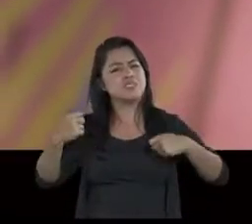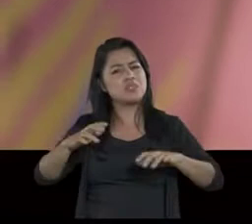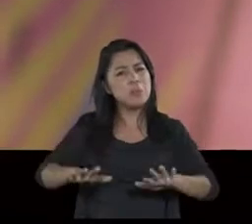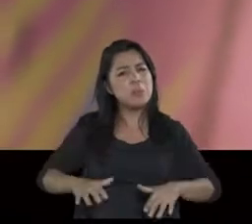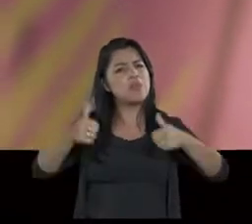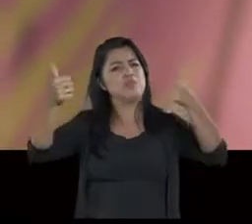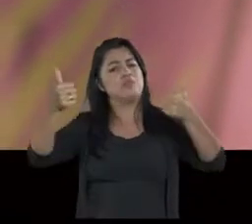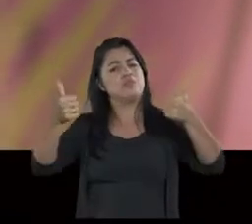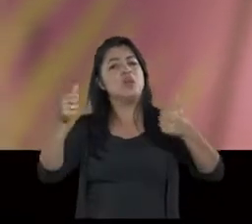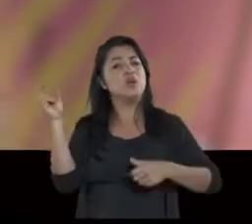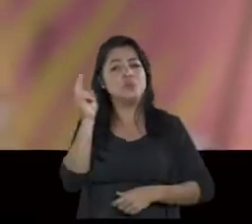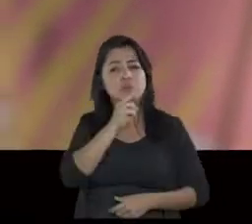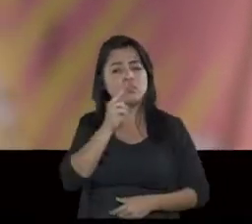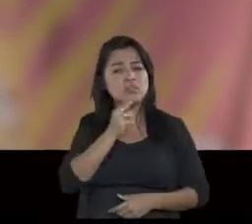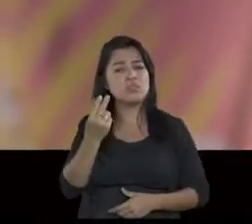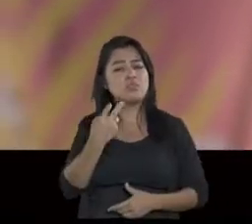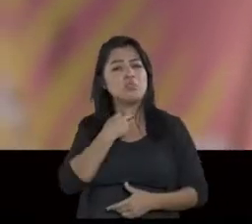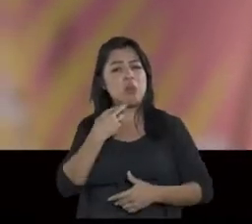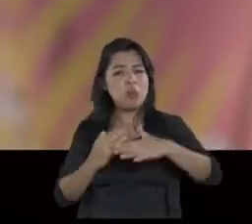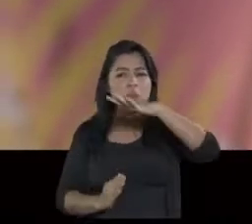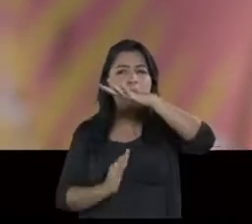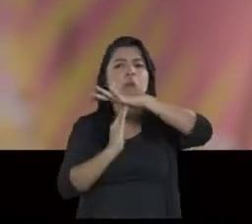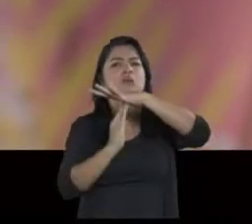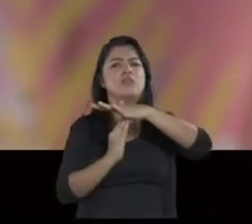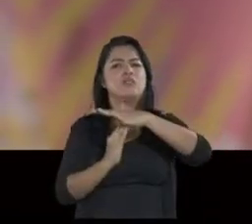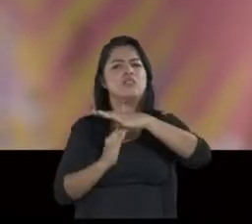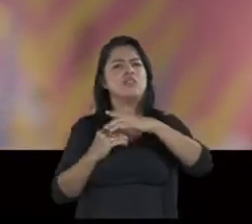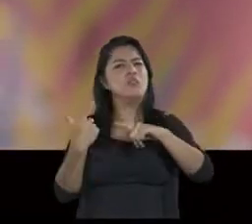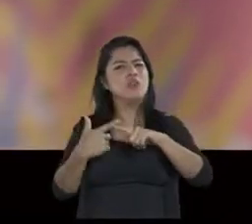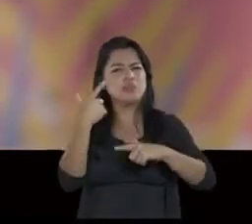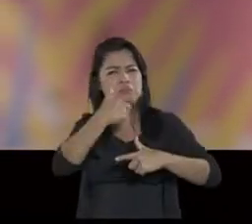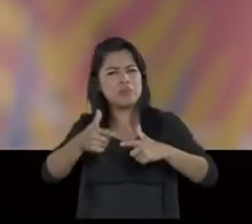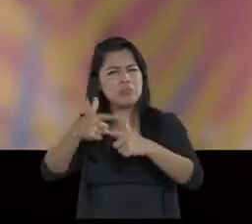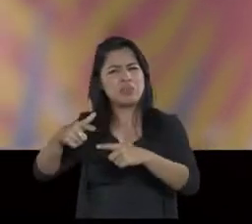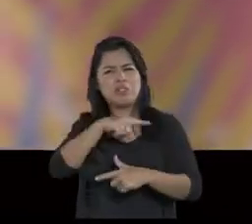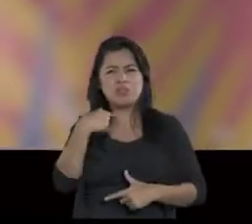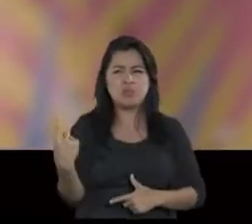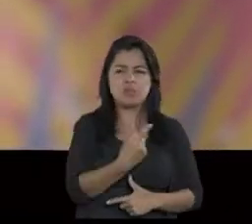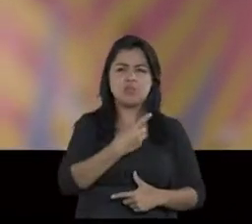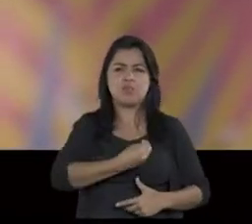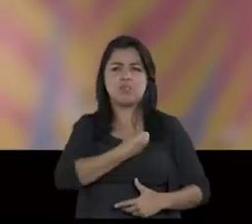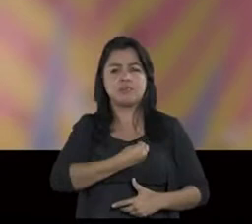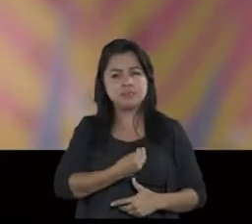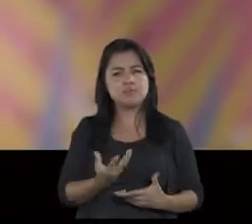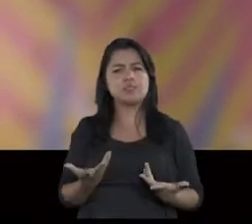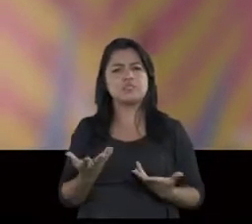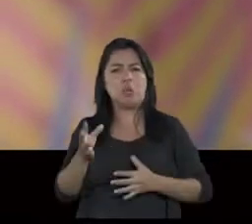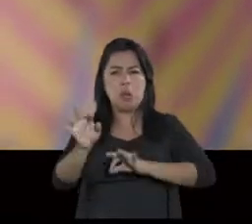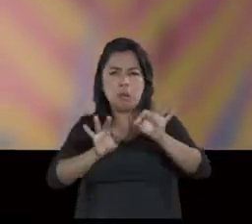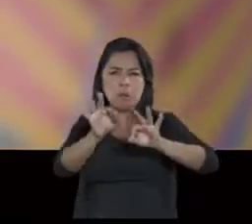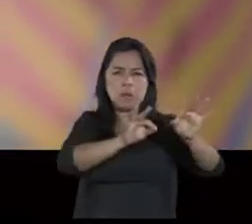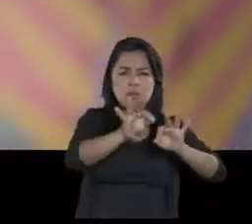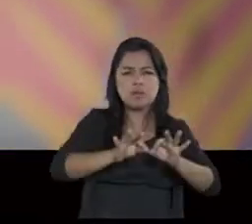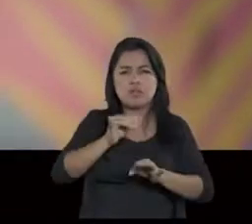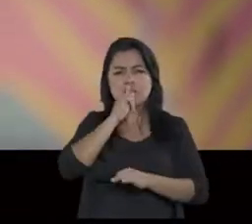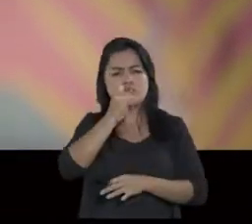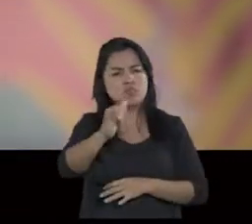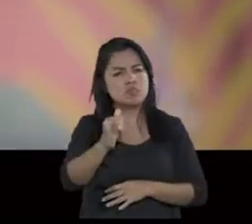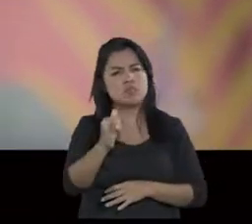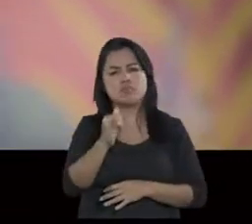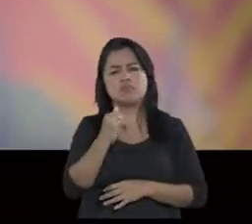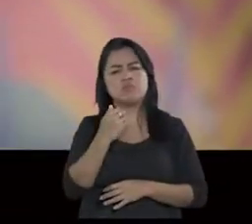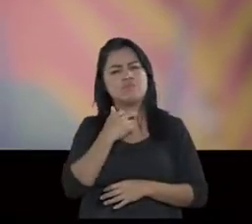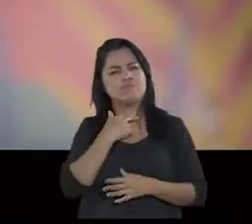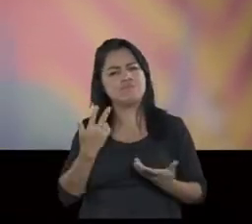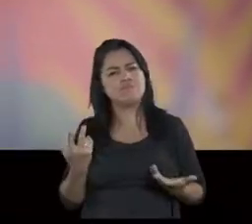urgente. É uma solução limitada diante de todos os transtornos que estamos vivendo. A recuperação parcial da energia realmente